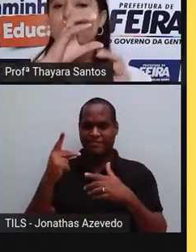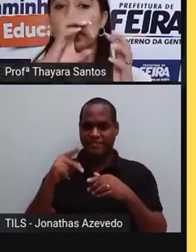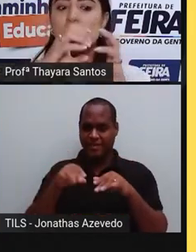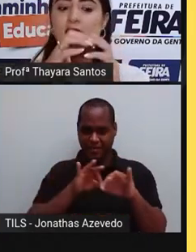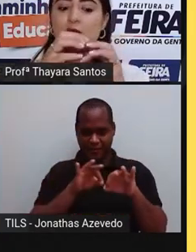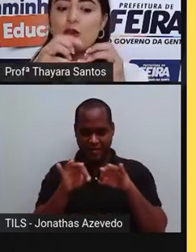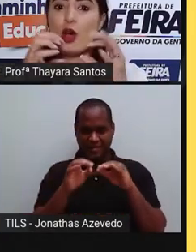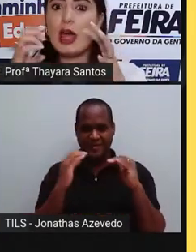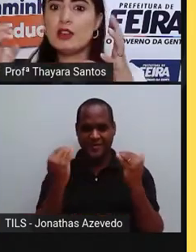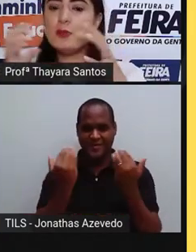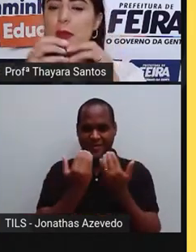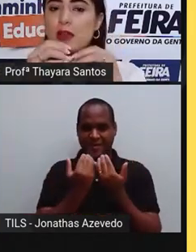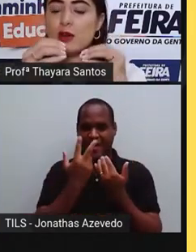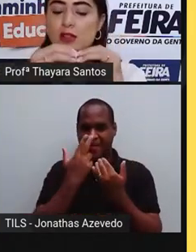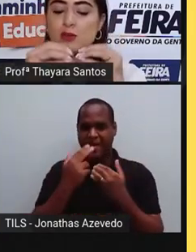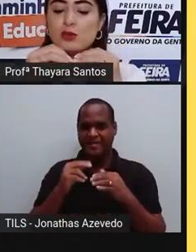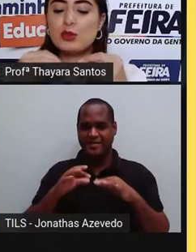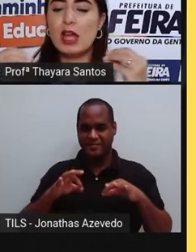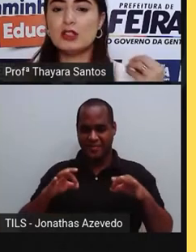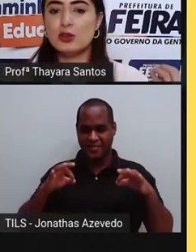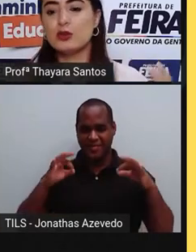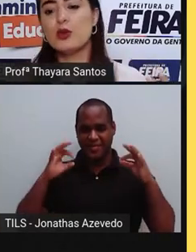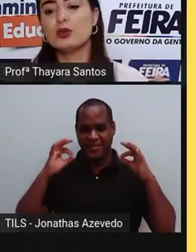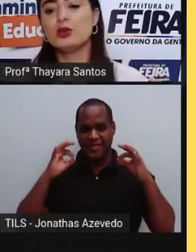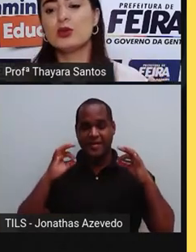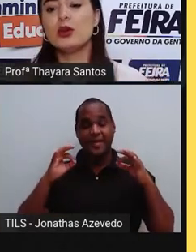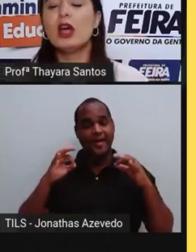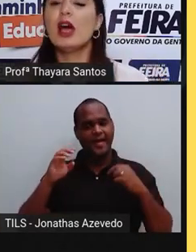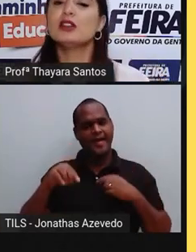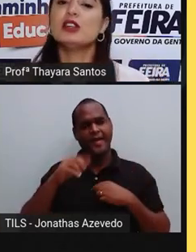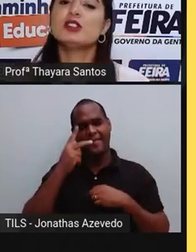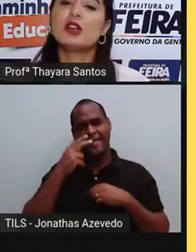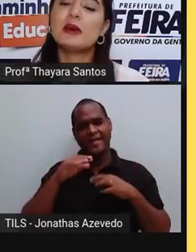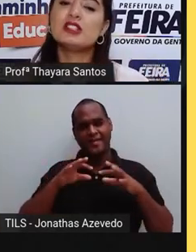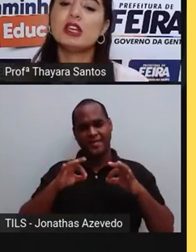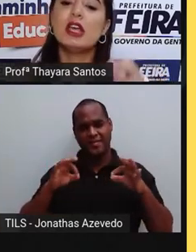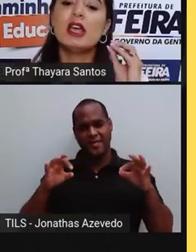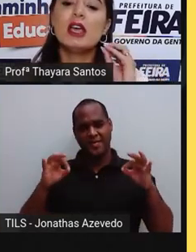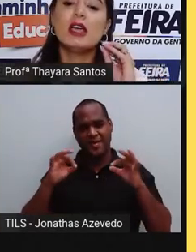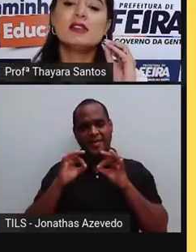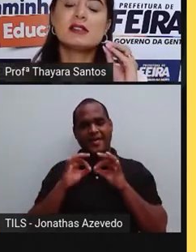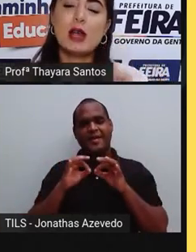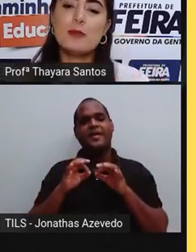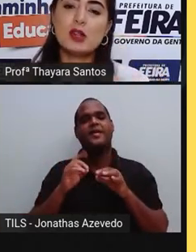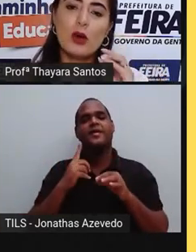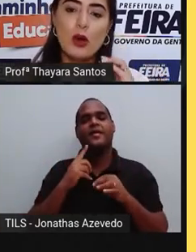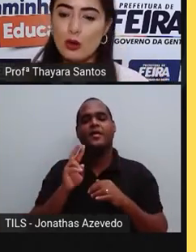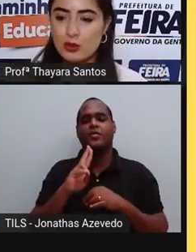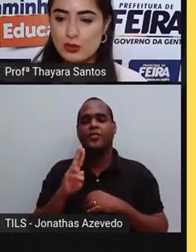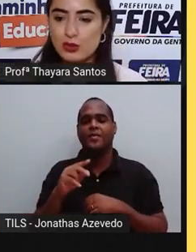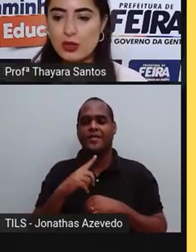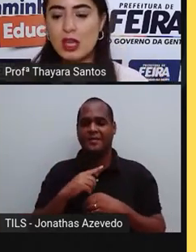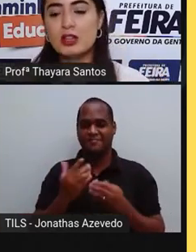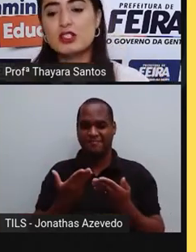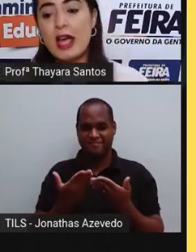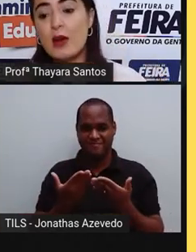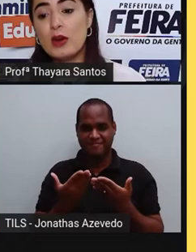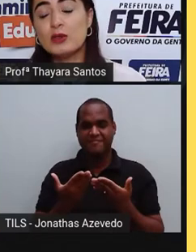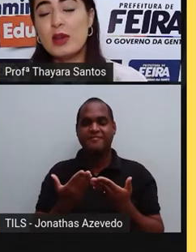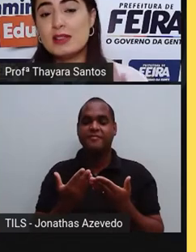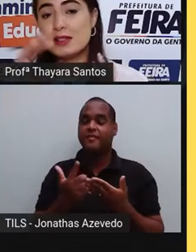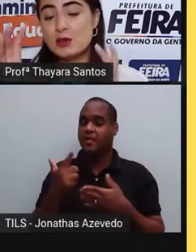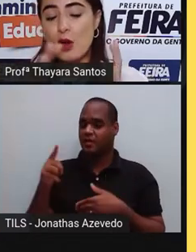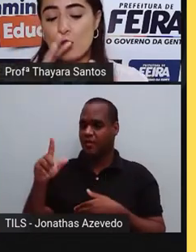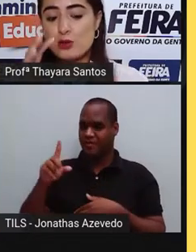organizam parecendo um colar de pérolas, um grudadinho no outro, a gente chama de estreptococos. Já